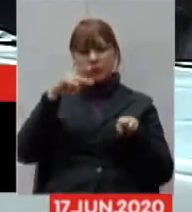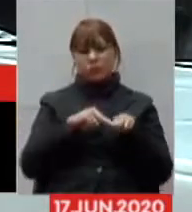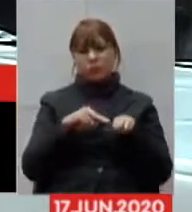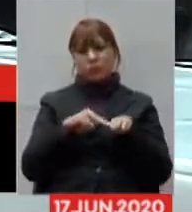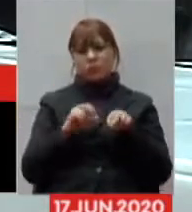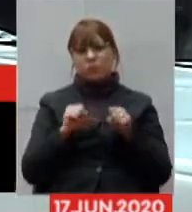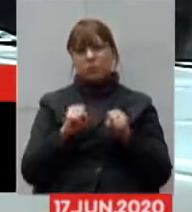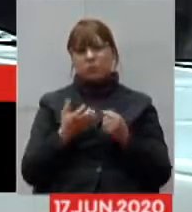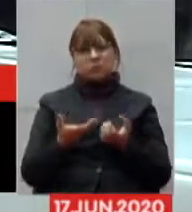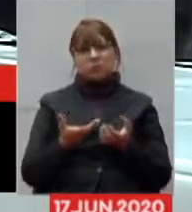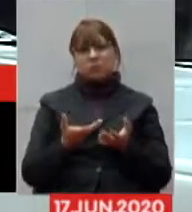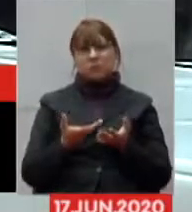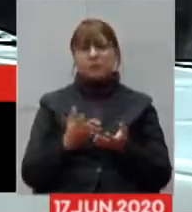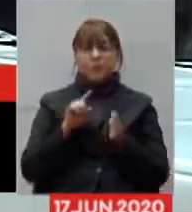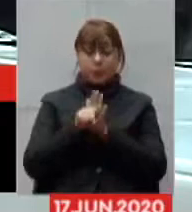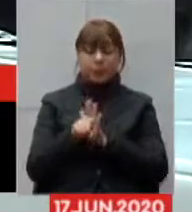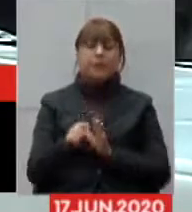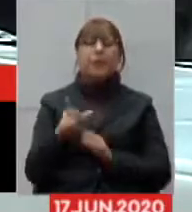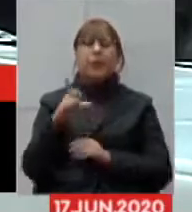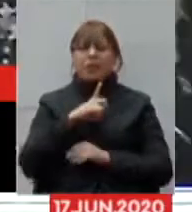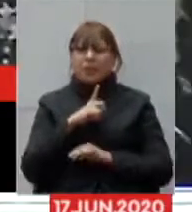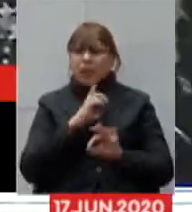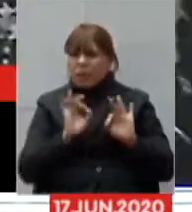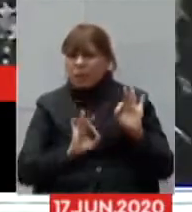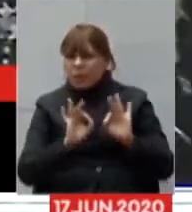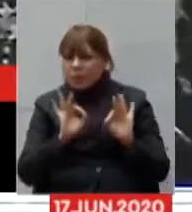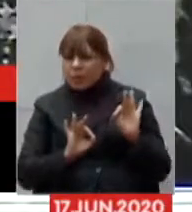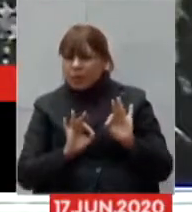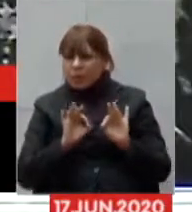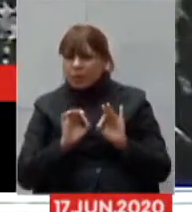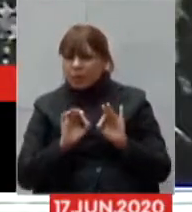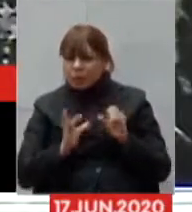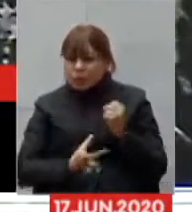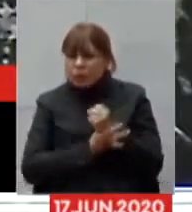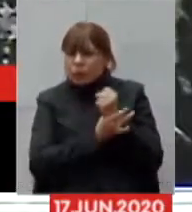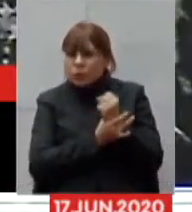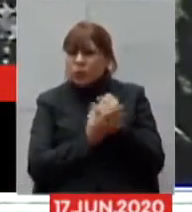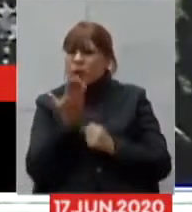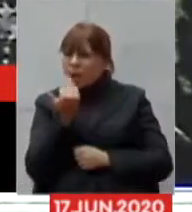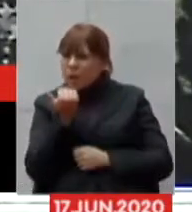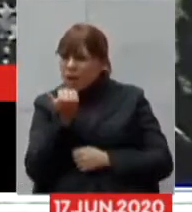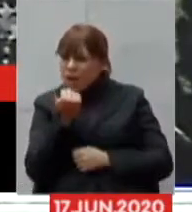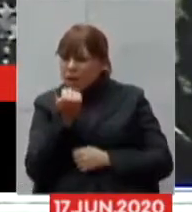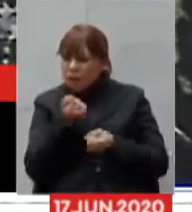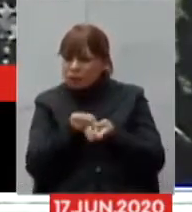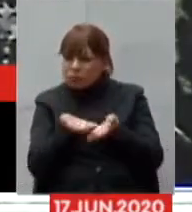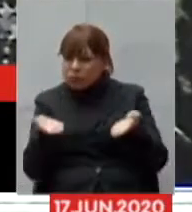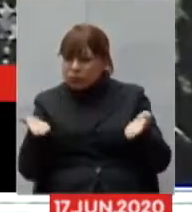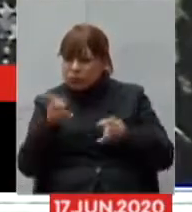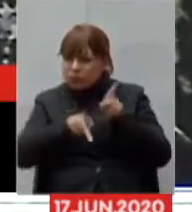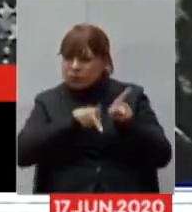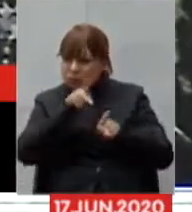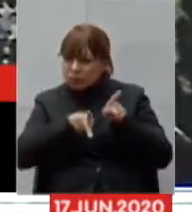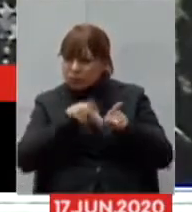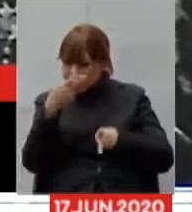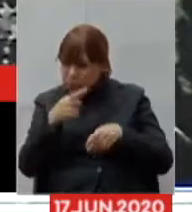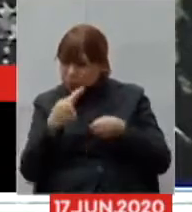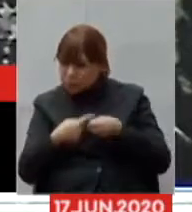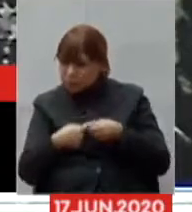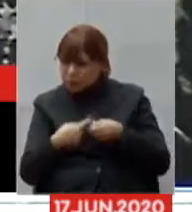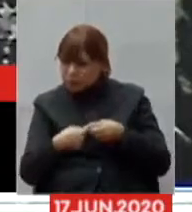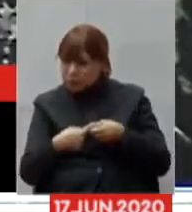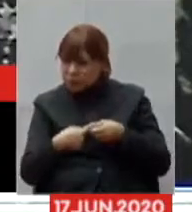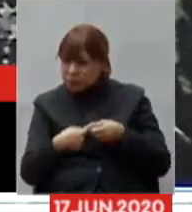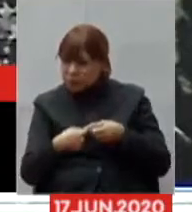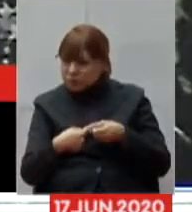que existe um plano de segurança alimentar para a população em seu município